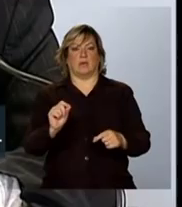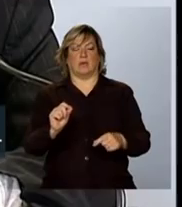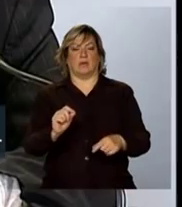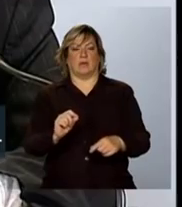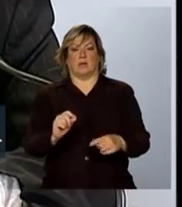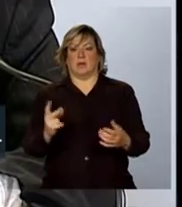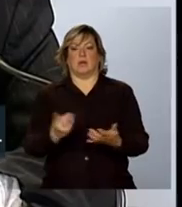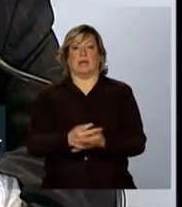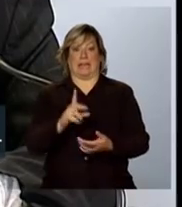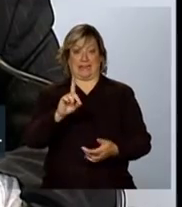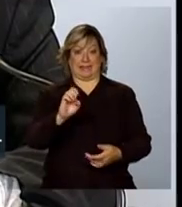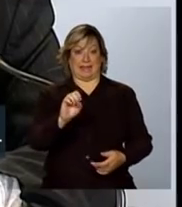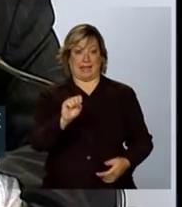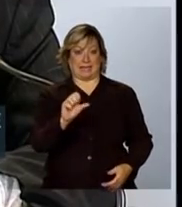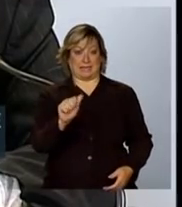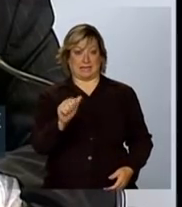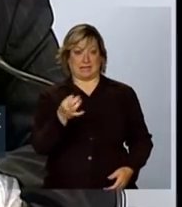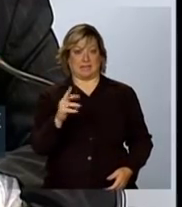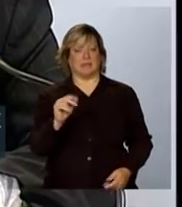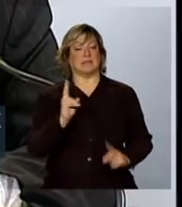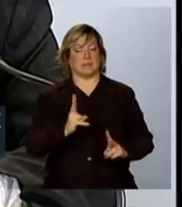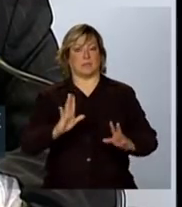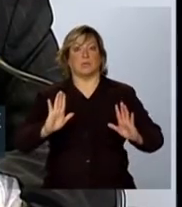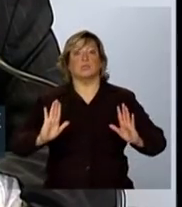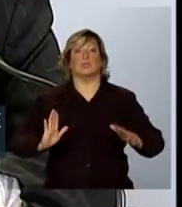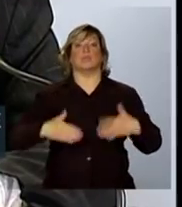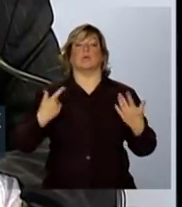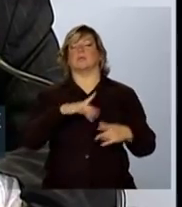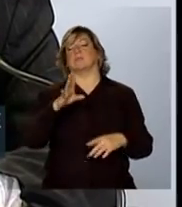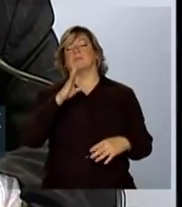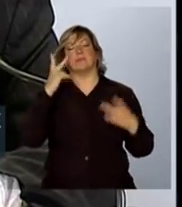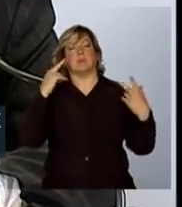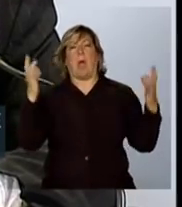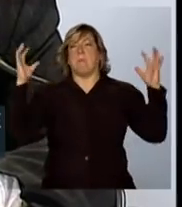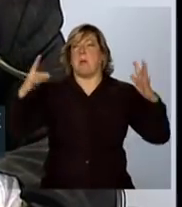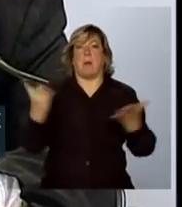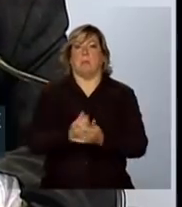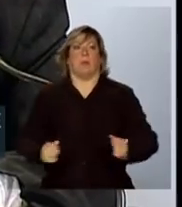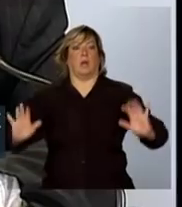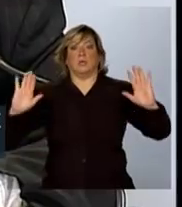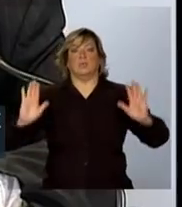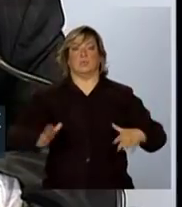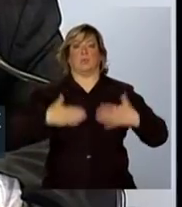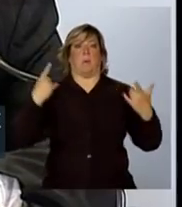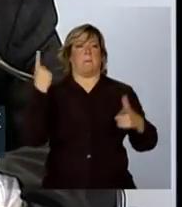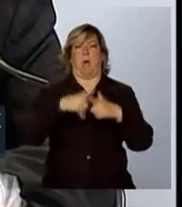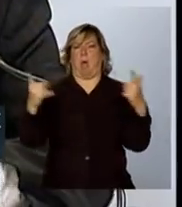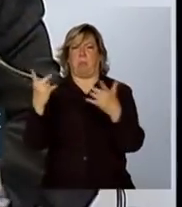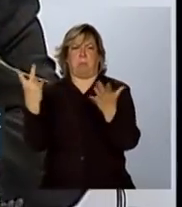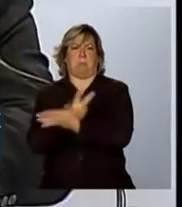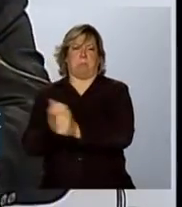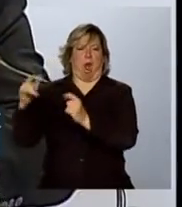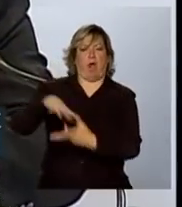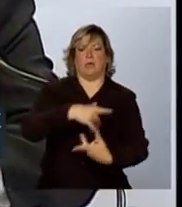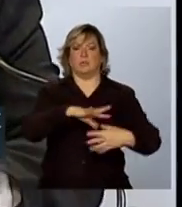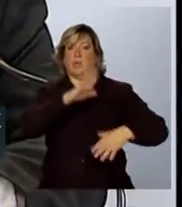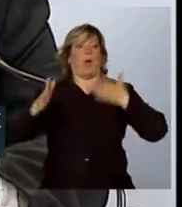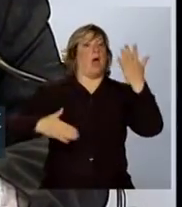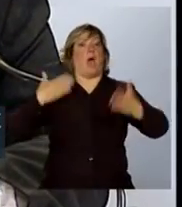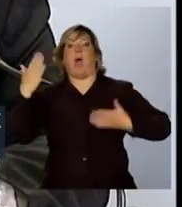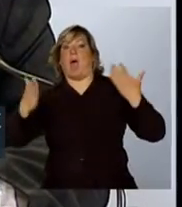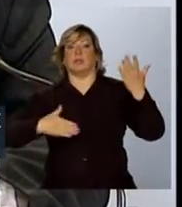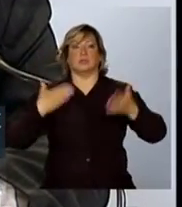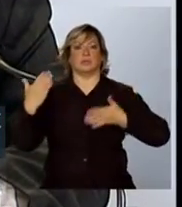na verdade, o desastre é a instalação do caos, a ruptura completa de qualquer tipo de ordem,